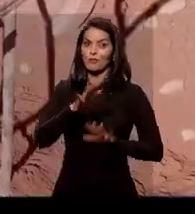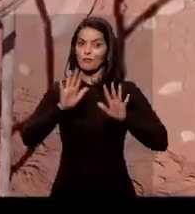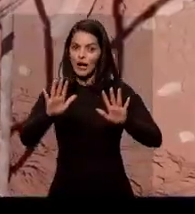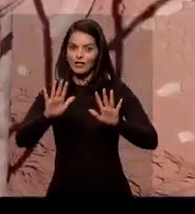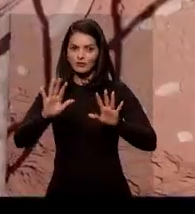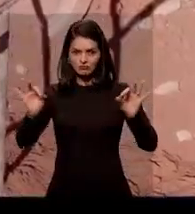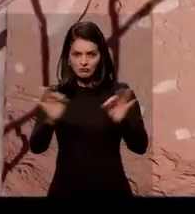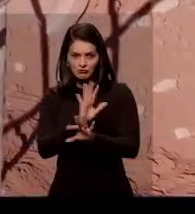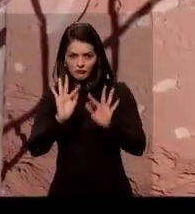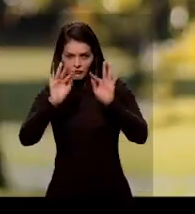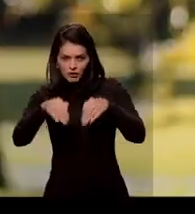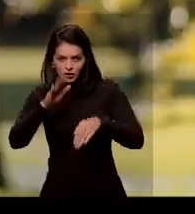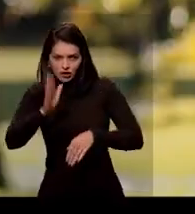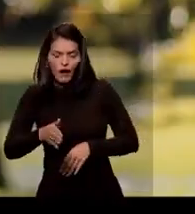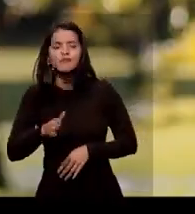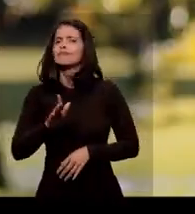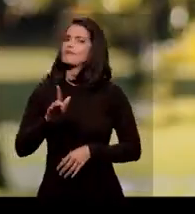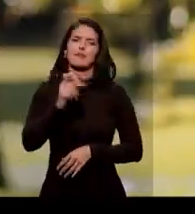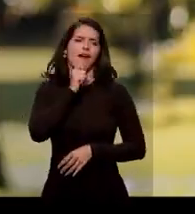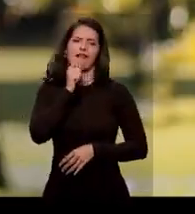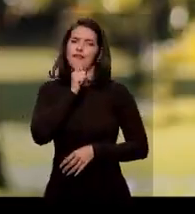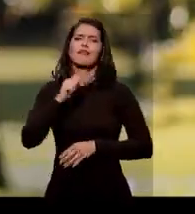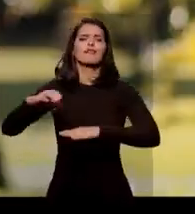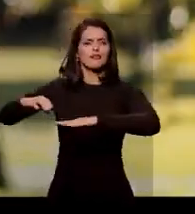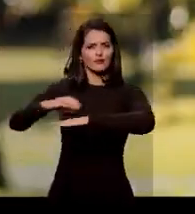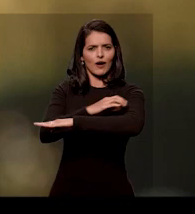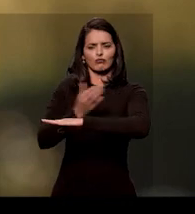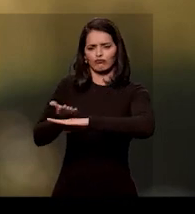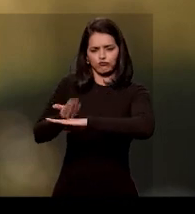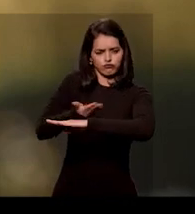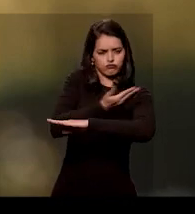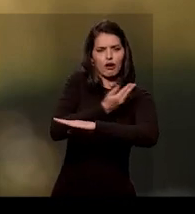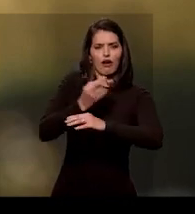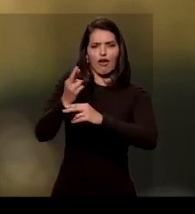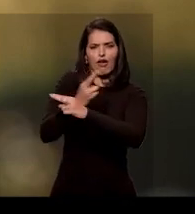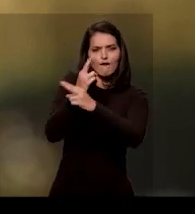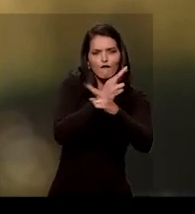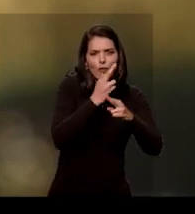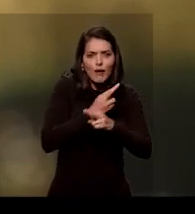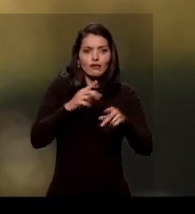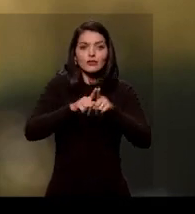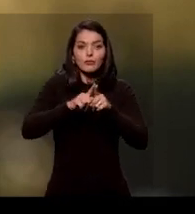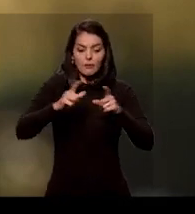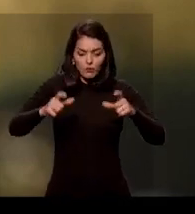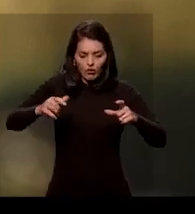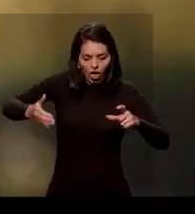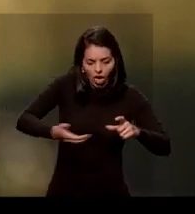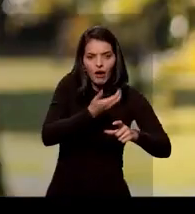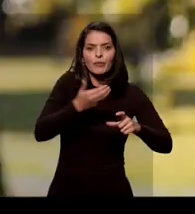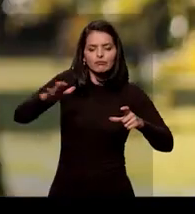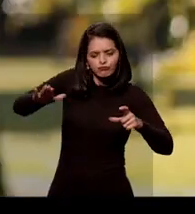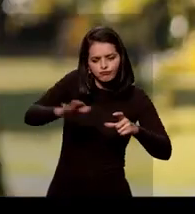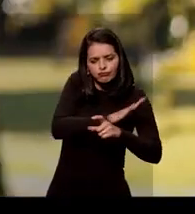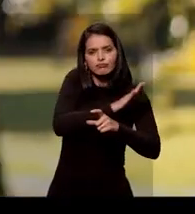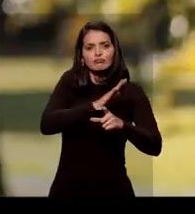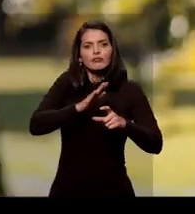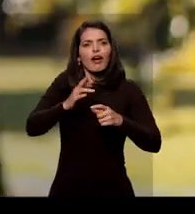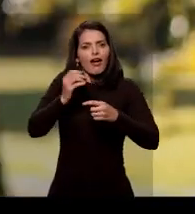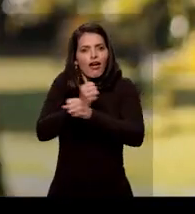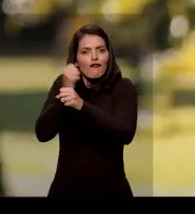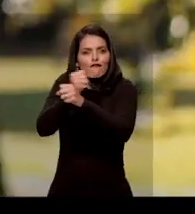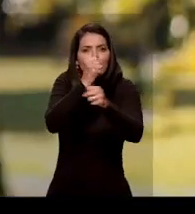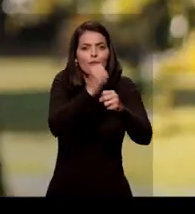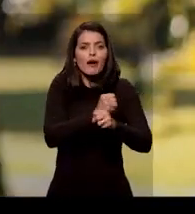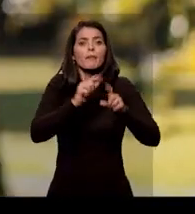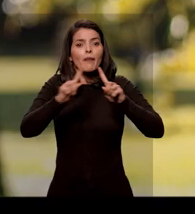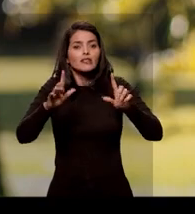acaba aqui. Ainda tem muito asfalto para ser reformado nessa cidade. Tem muito buraco ainda que precisa ser tampado. Mas tem muita coisa que